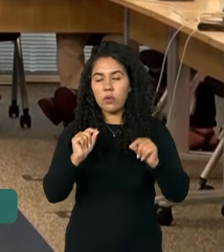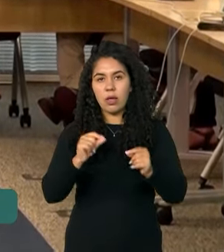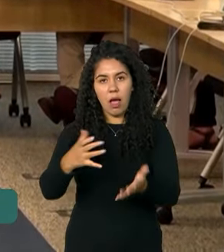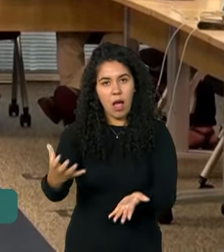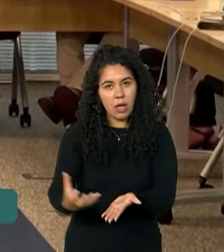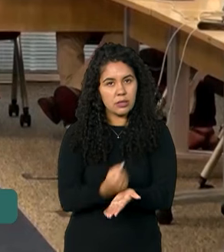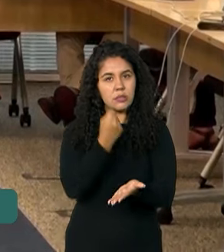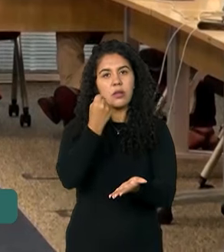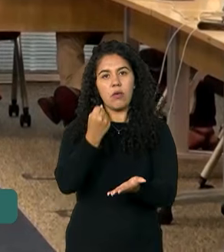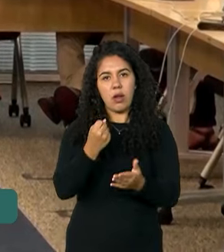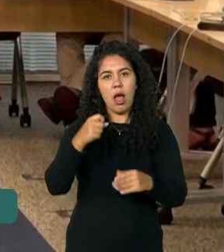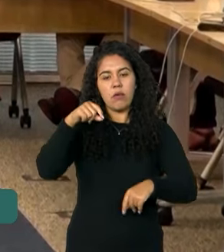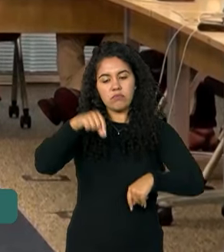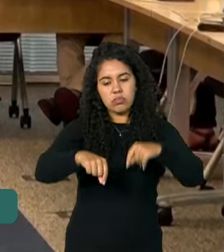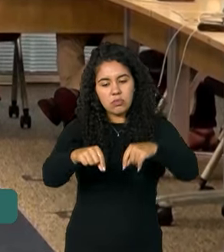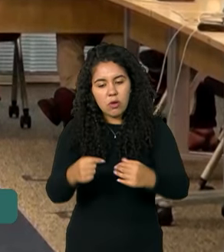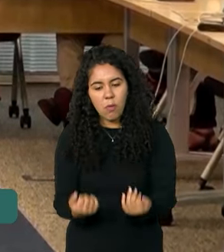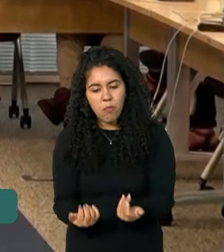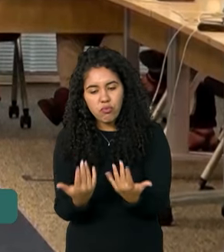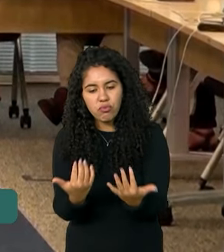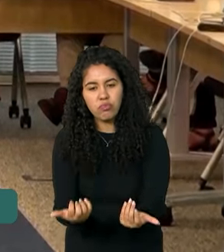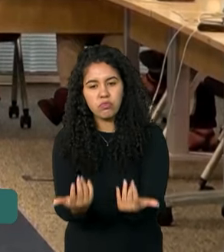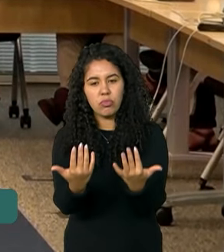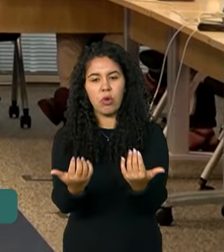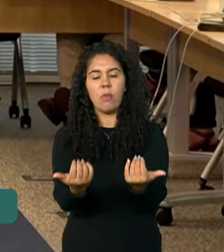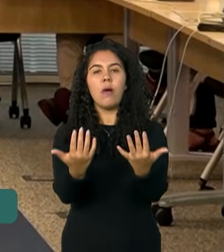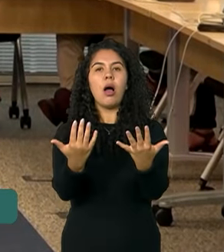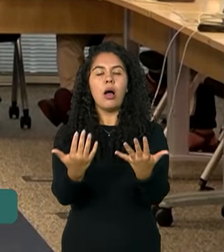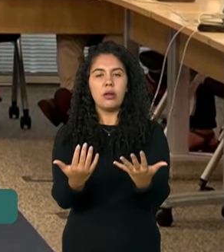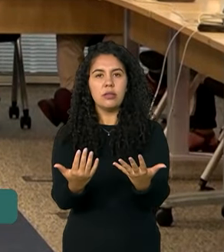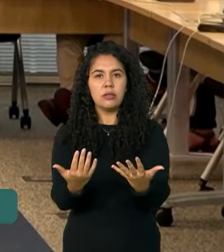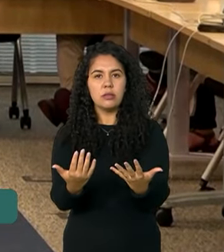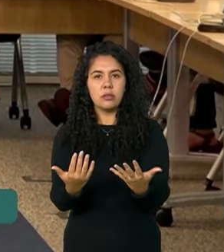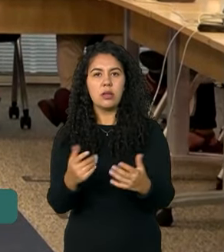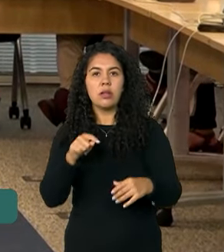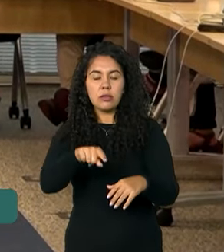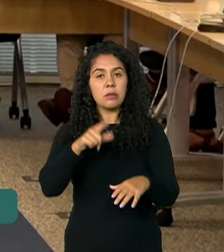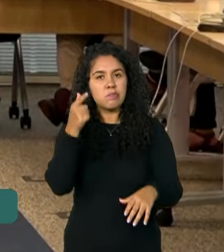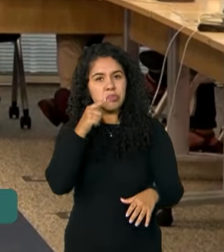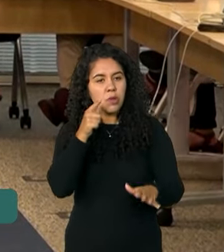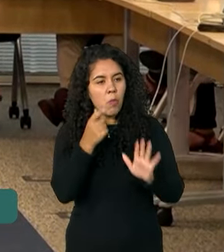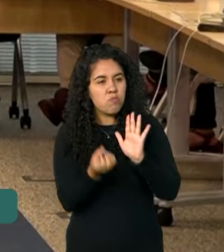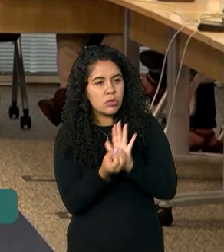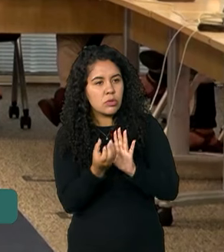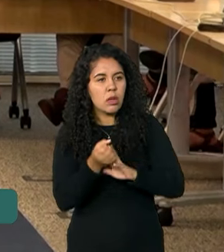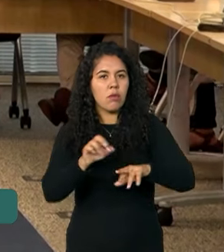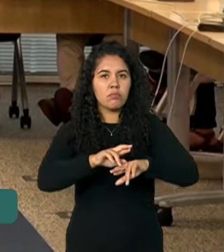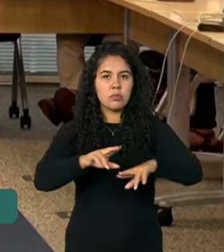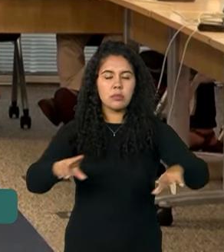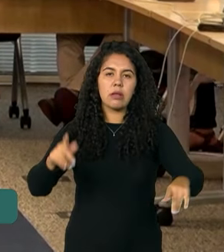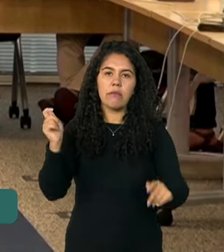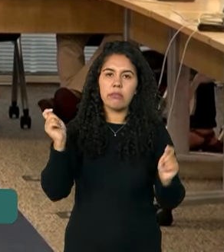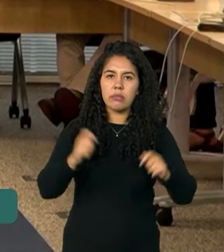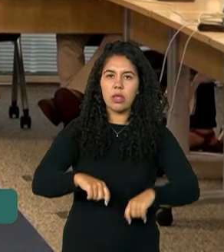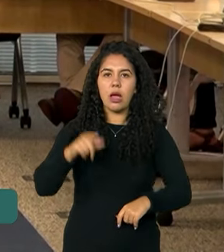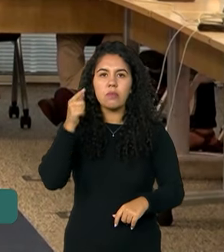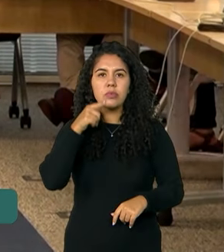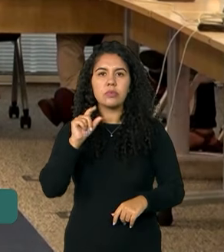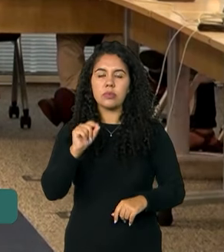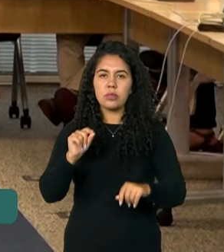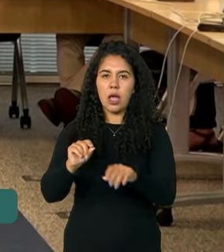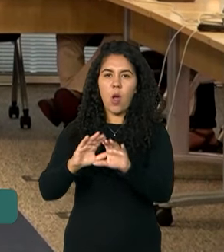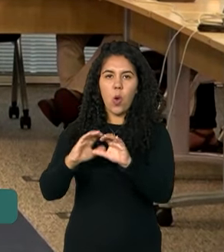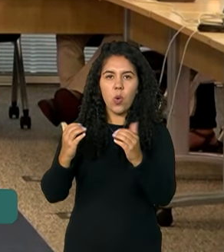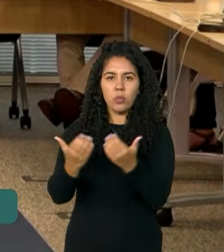espécies nativas e muitas vezes nativas produtivas, porque com isso você envolve também as comunidades, você